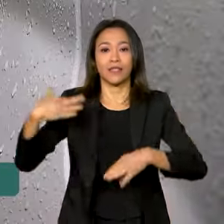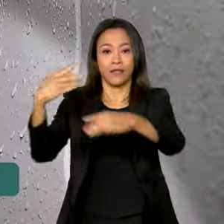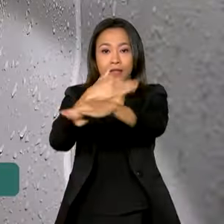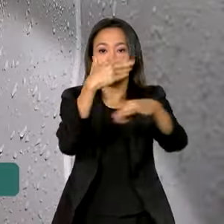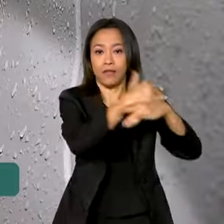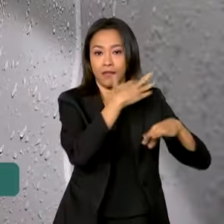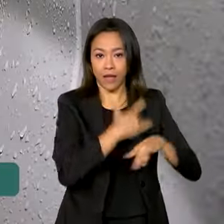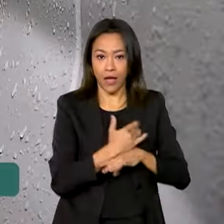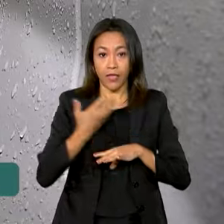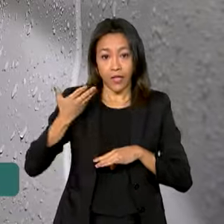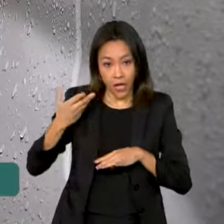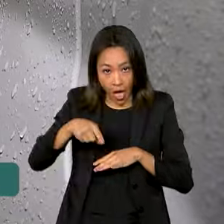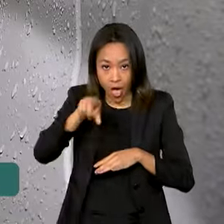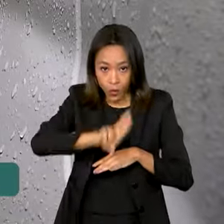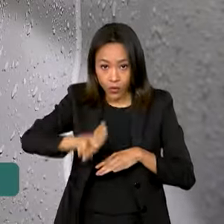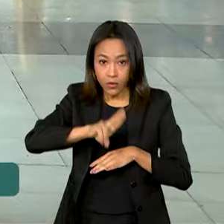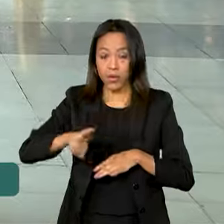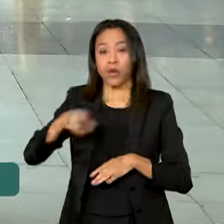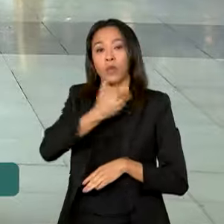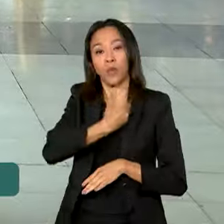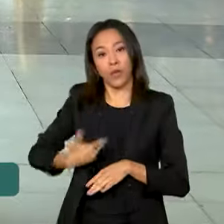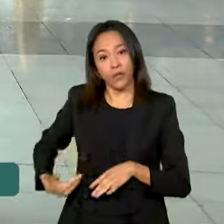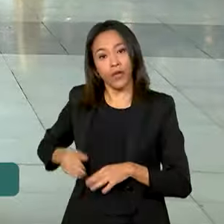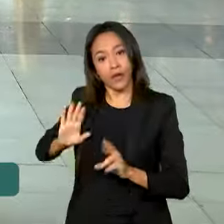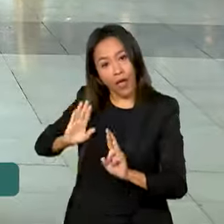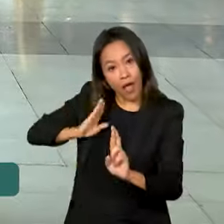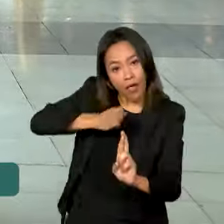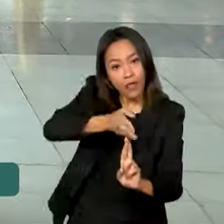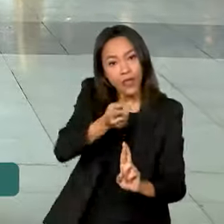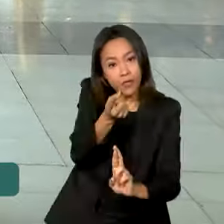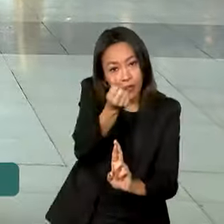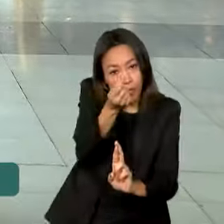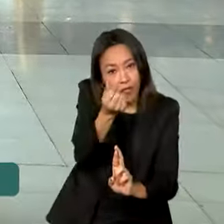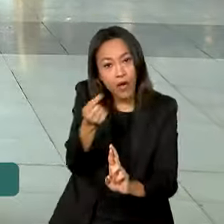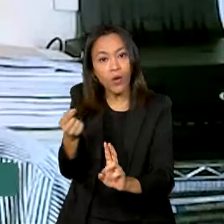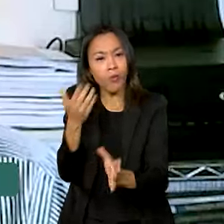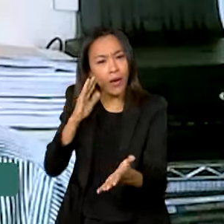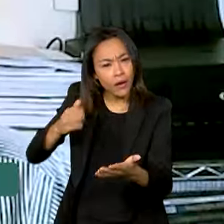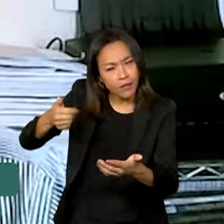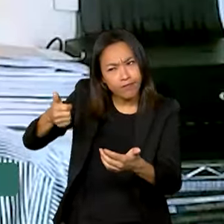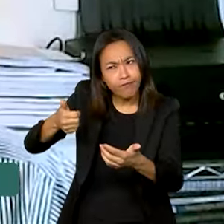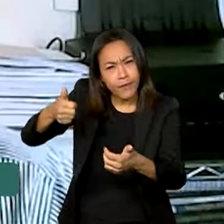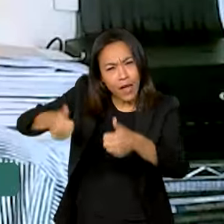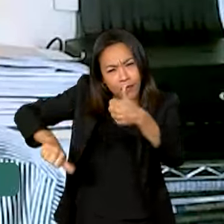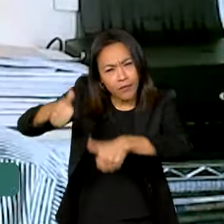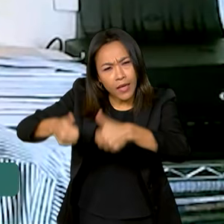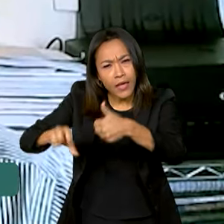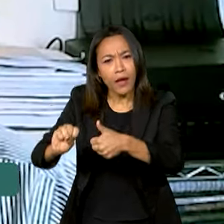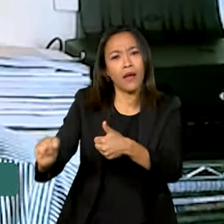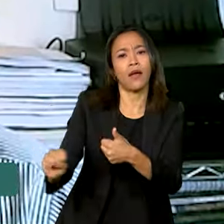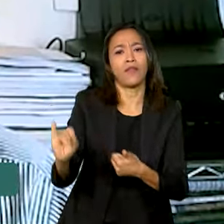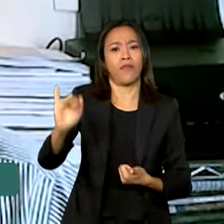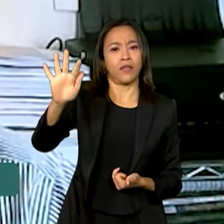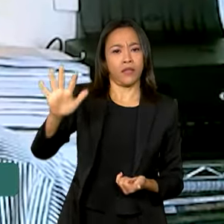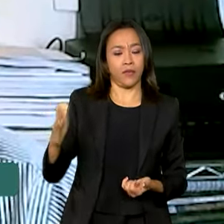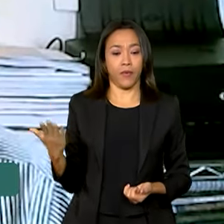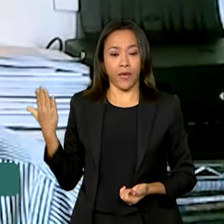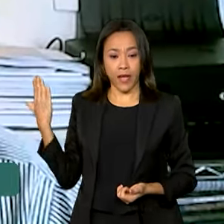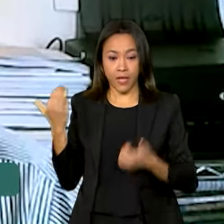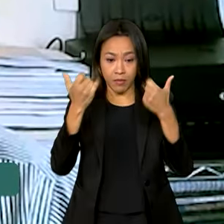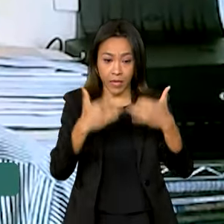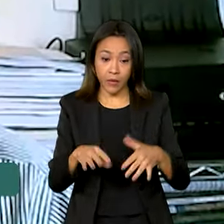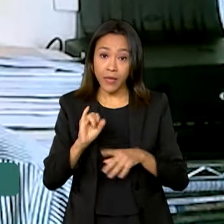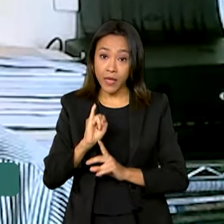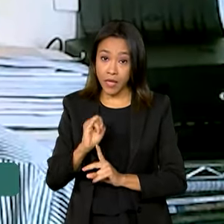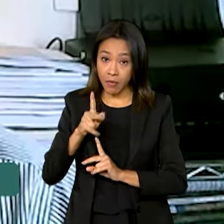e é utilizado pelo governo como referência para as metas de inflação. Com esse resultado, o IPCA acumulou uma